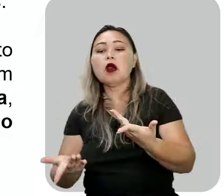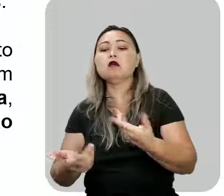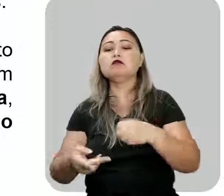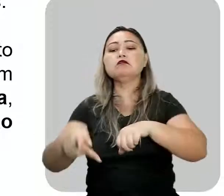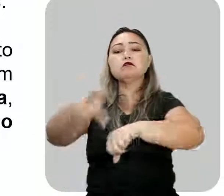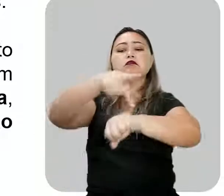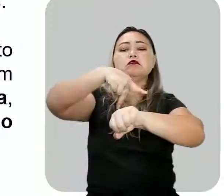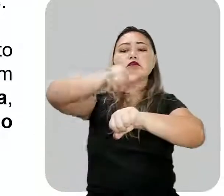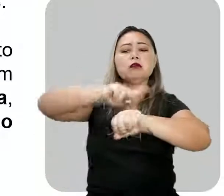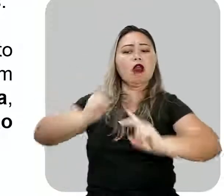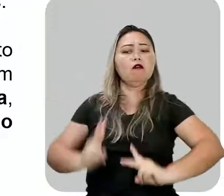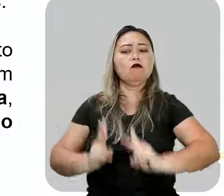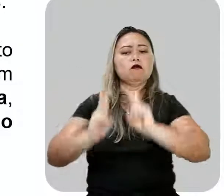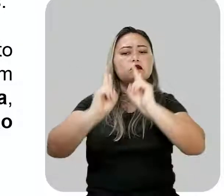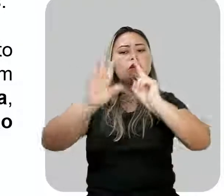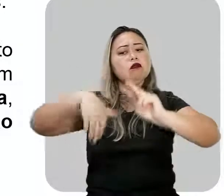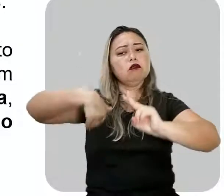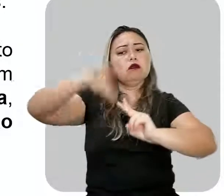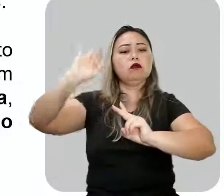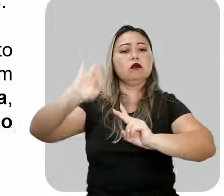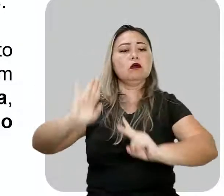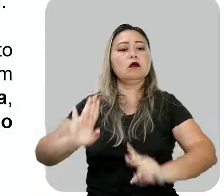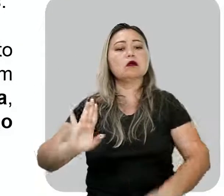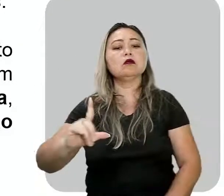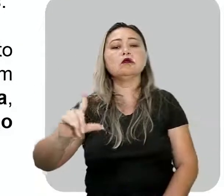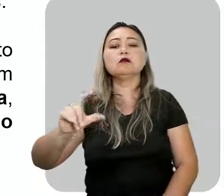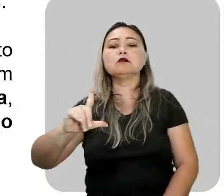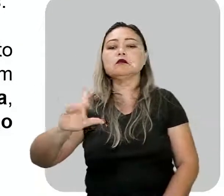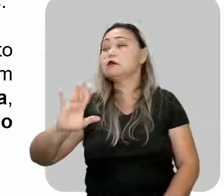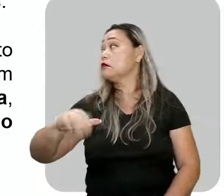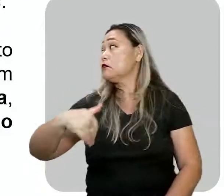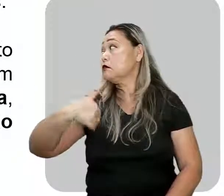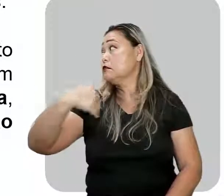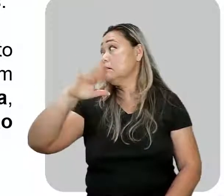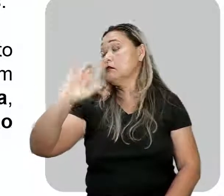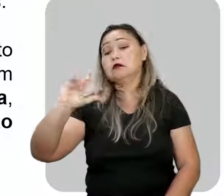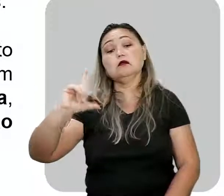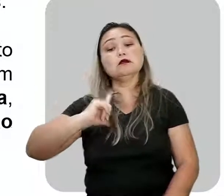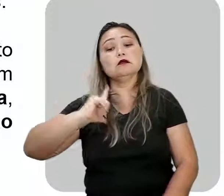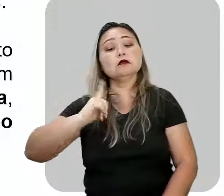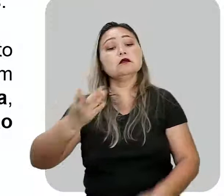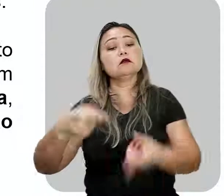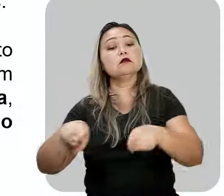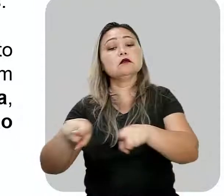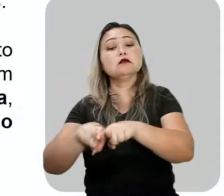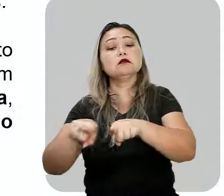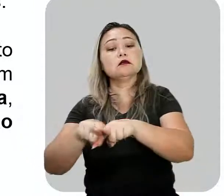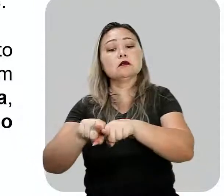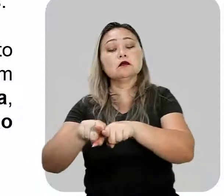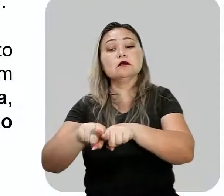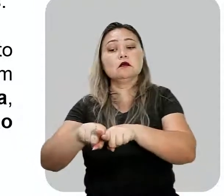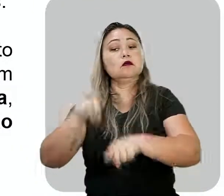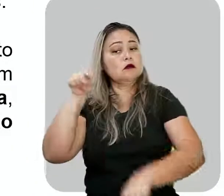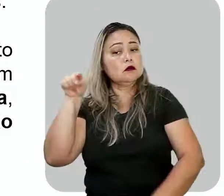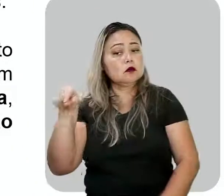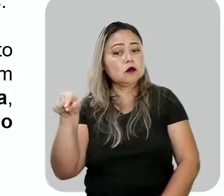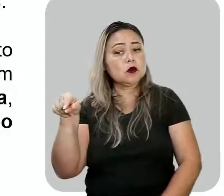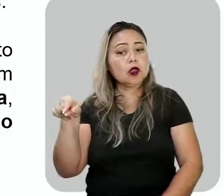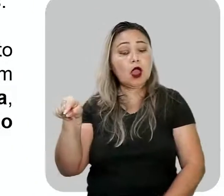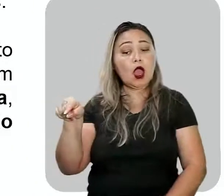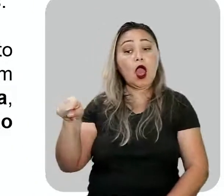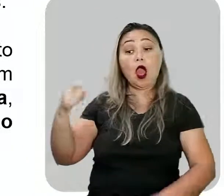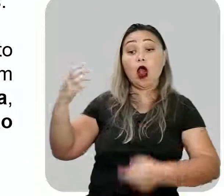exacerbado, além disso, nós temos também como ponto aí,